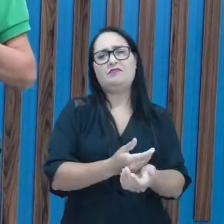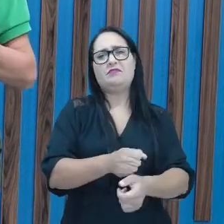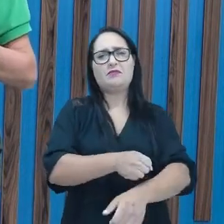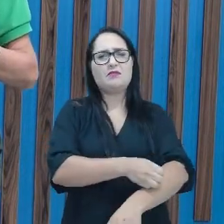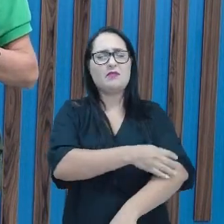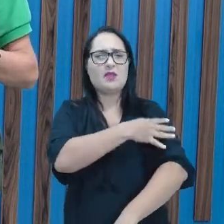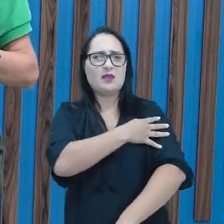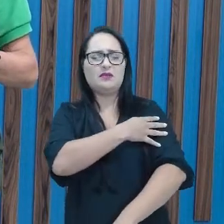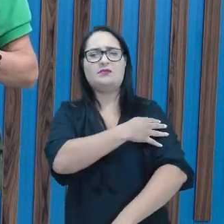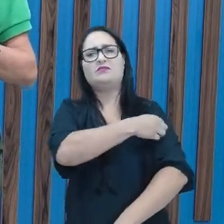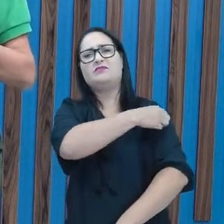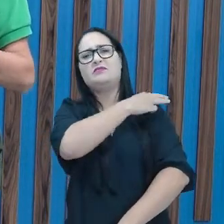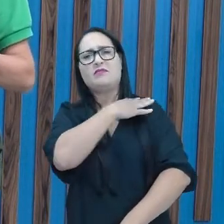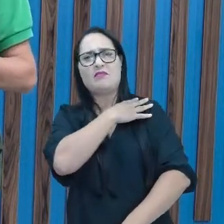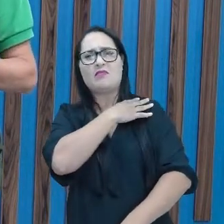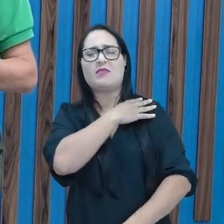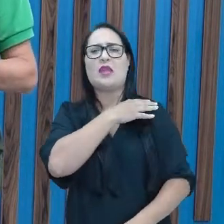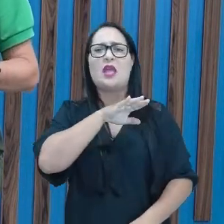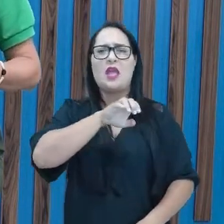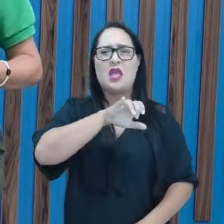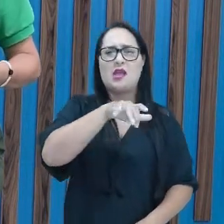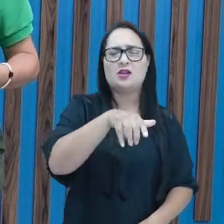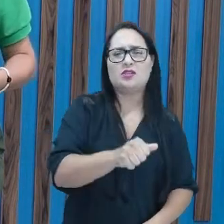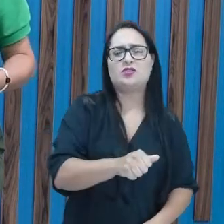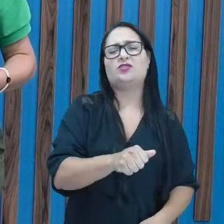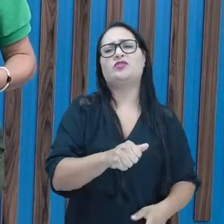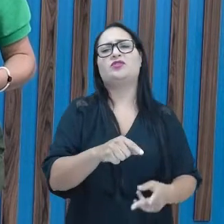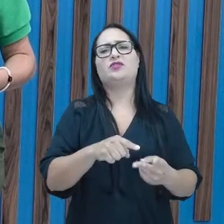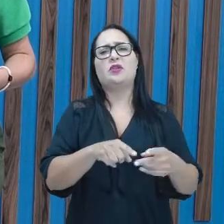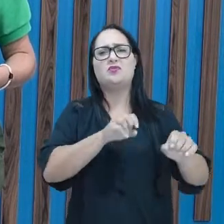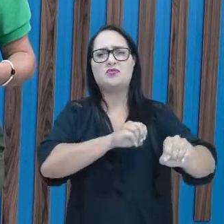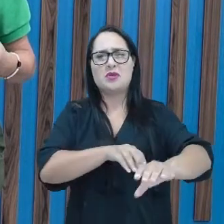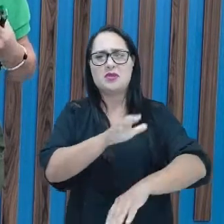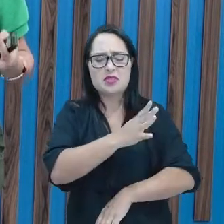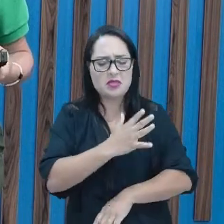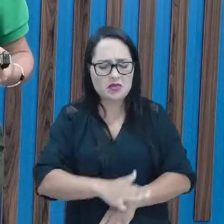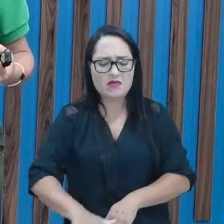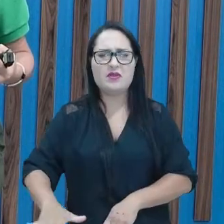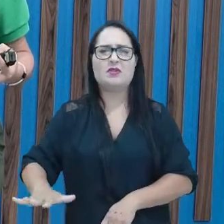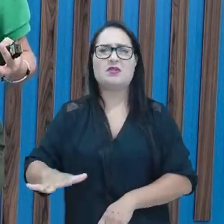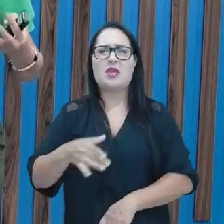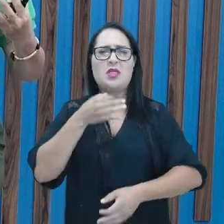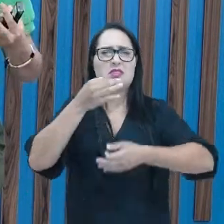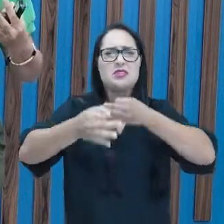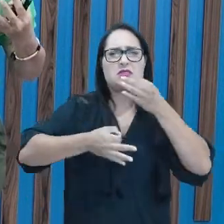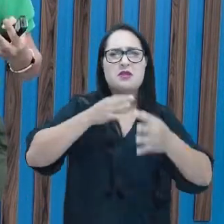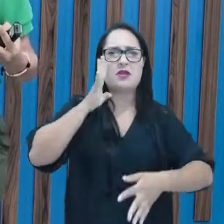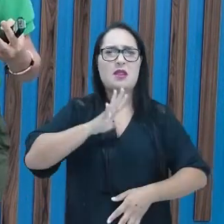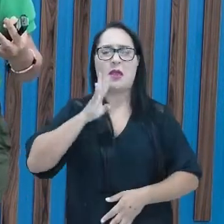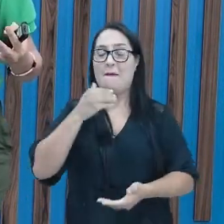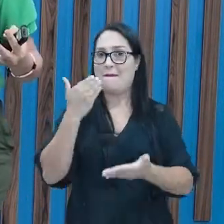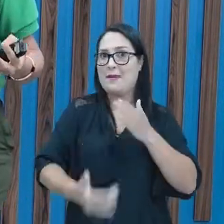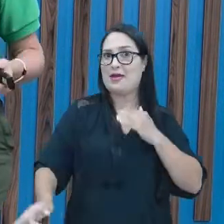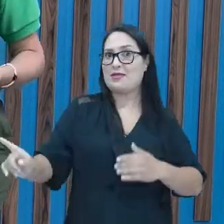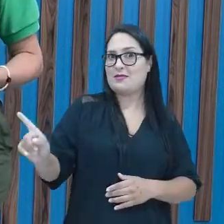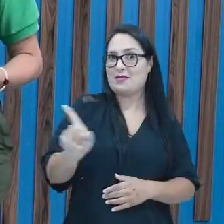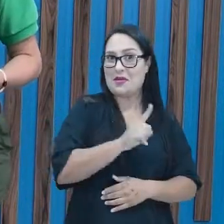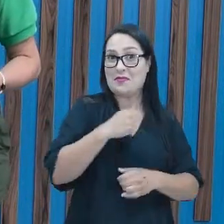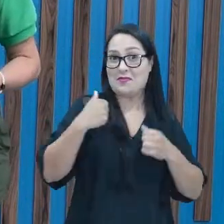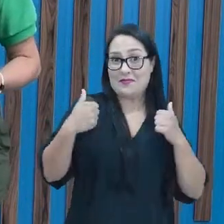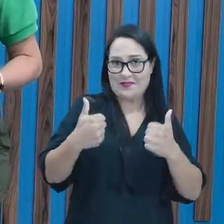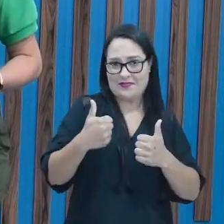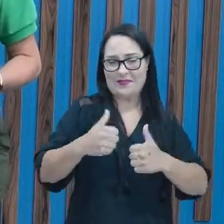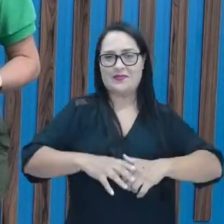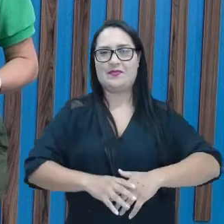que é a educação jovens e adultos, educação inclusiva, educação infantil, um monte de dica legal, não perde, tá? E